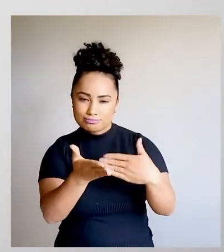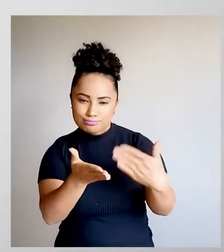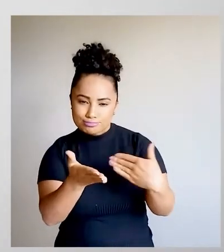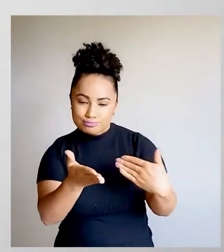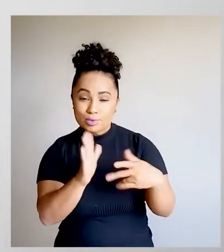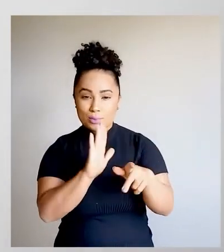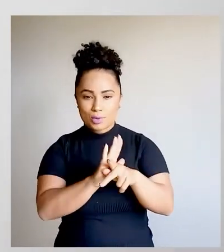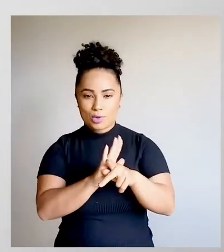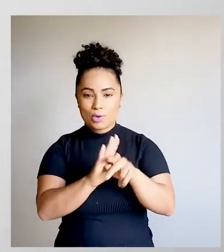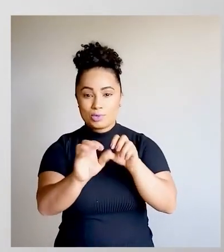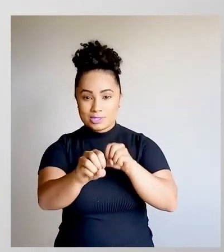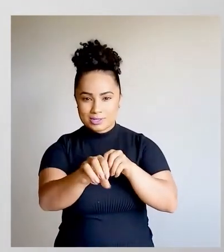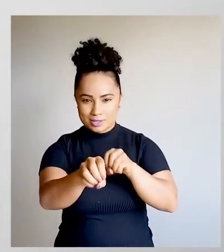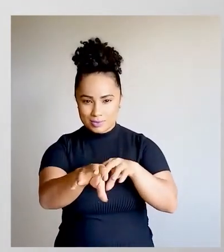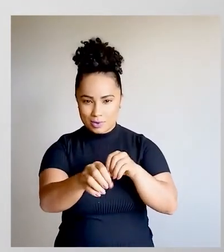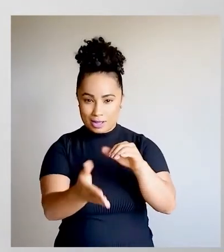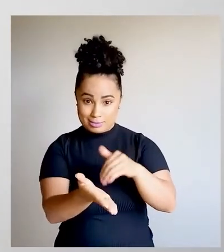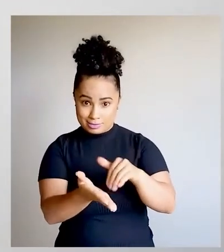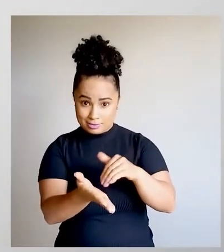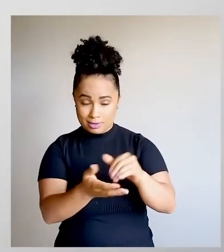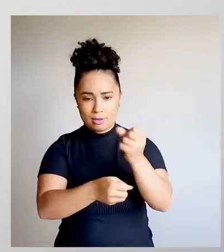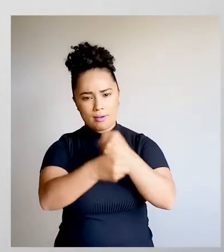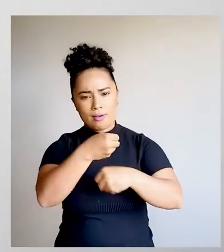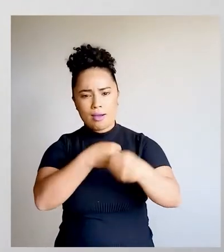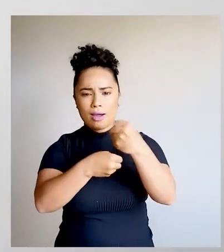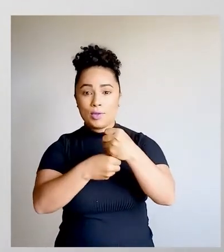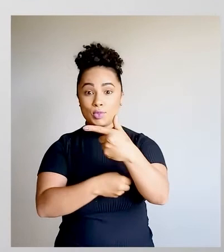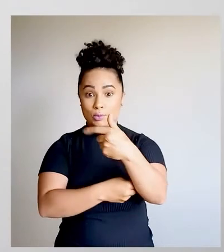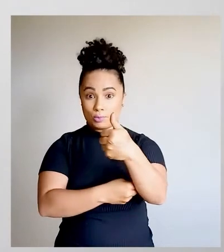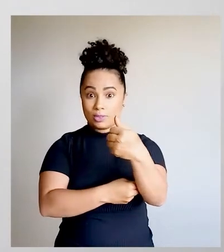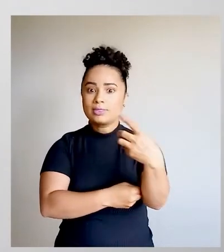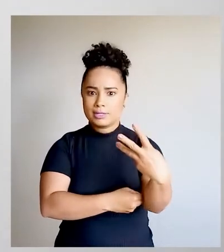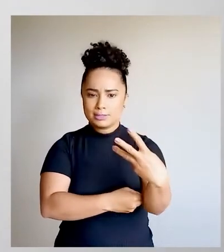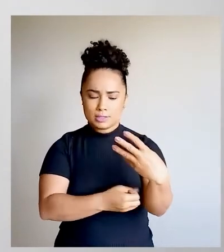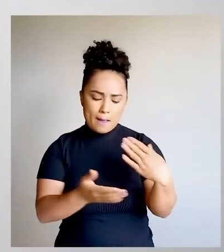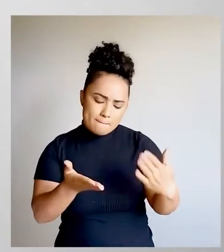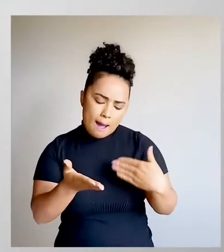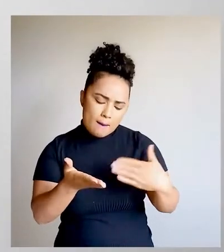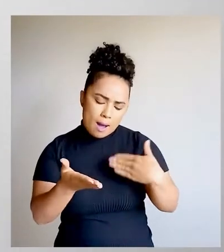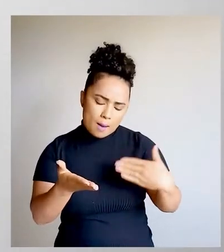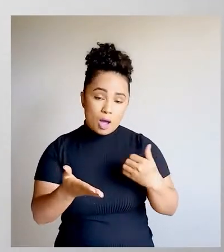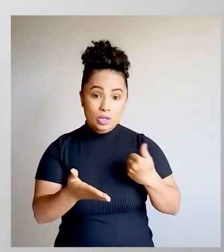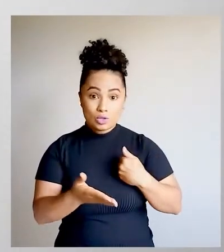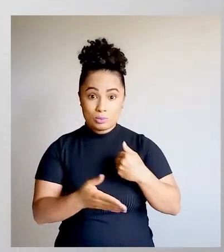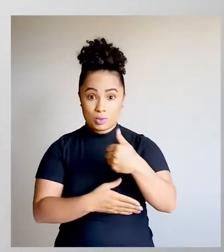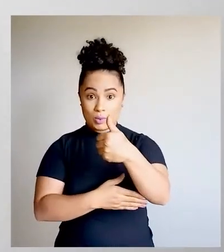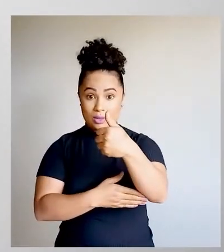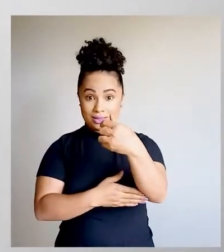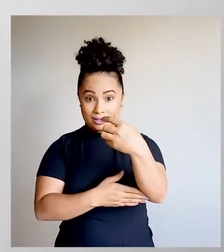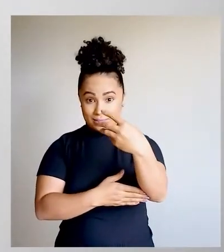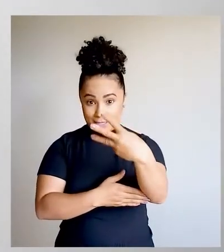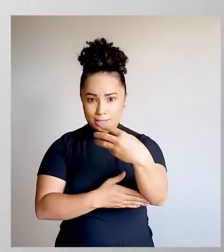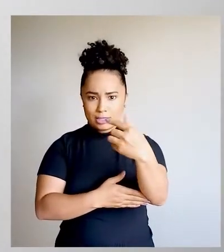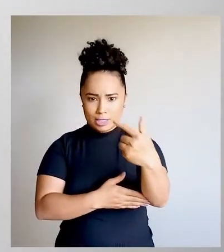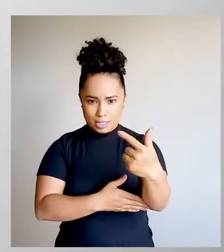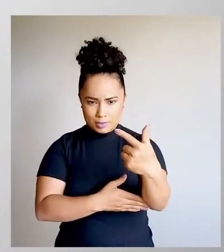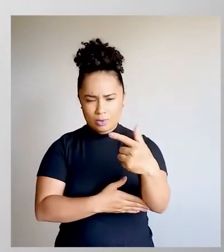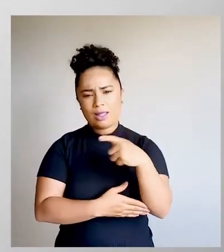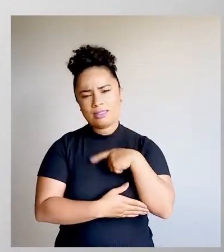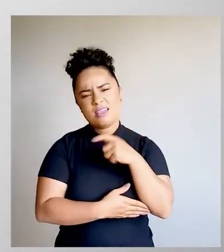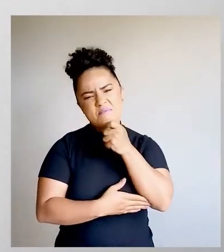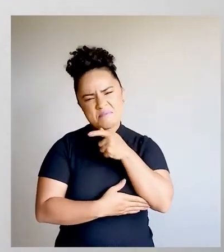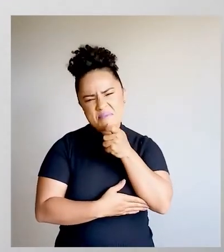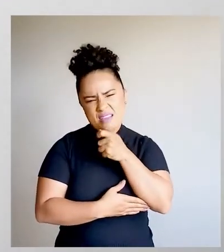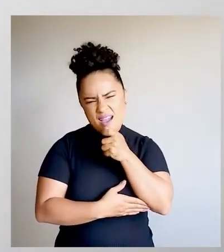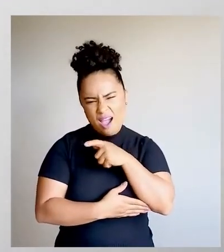Educação, em 2013. Na página 32, nós temos a seguinte questão. Temos uma anedota,